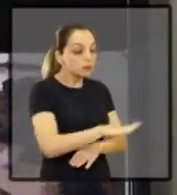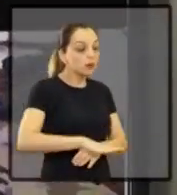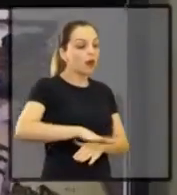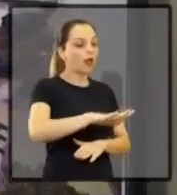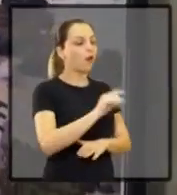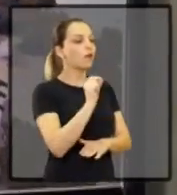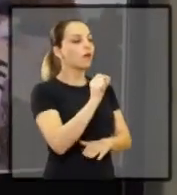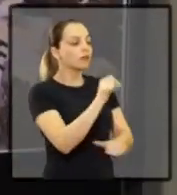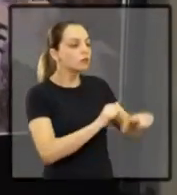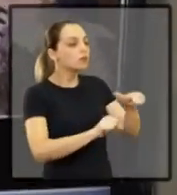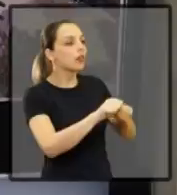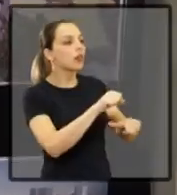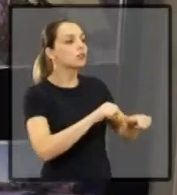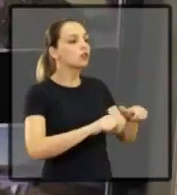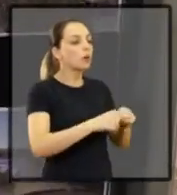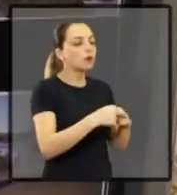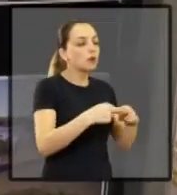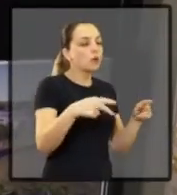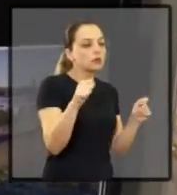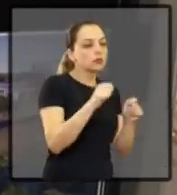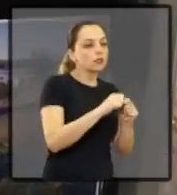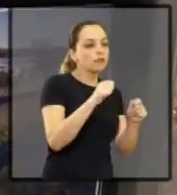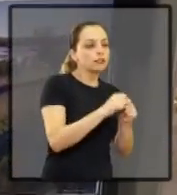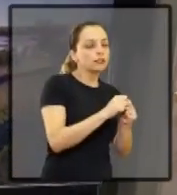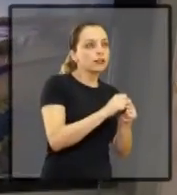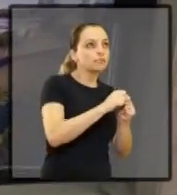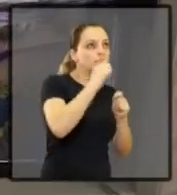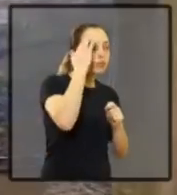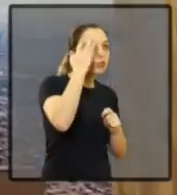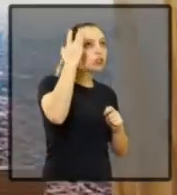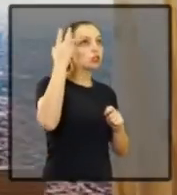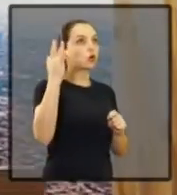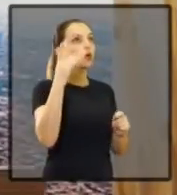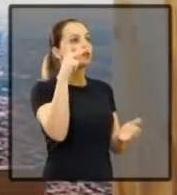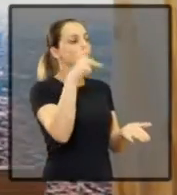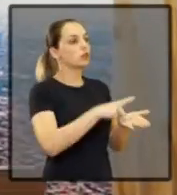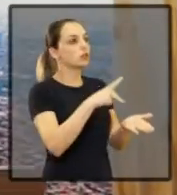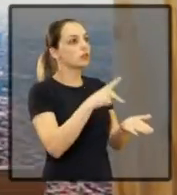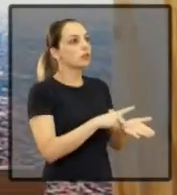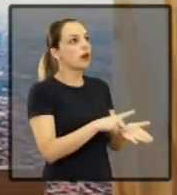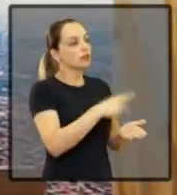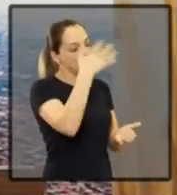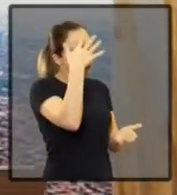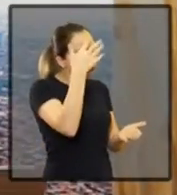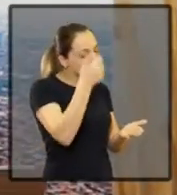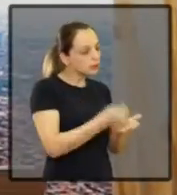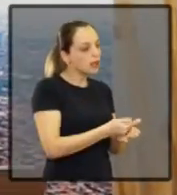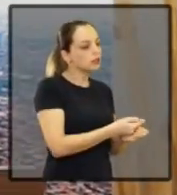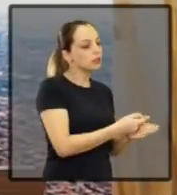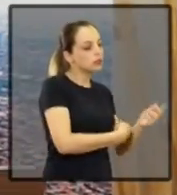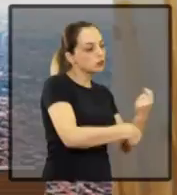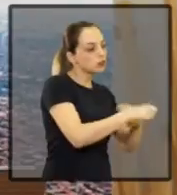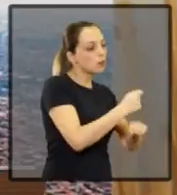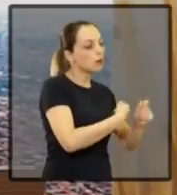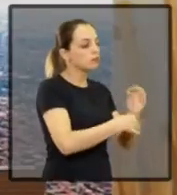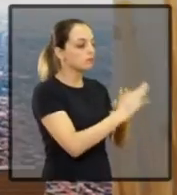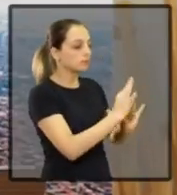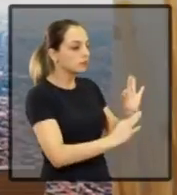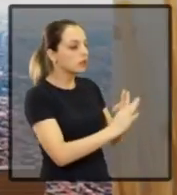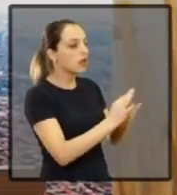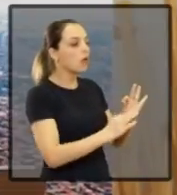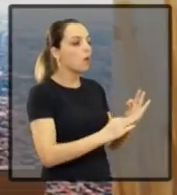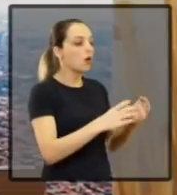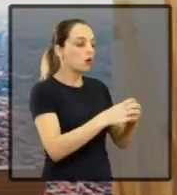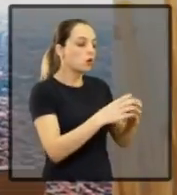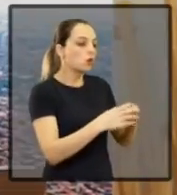de ações, cenários de sonhos, e com a certeza do Plano Diretor de Araraquara, coletivo, de